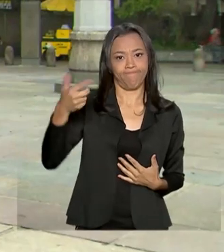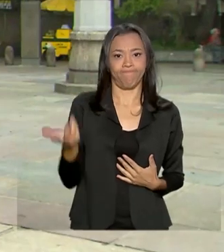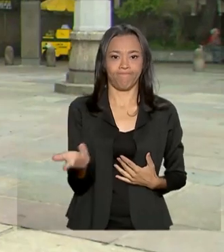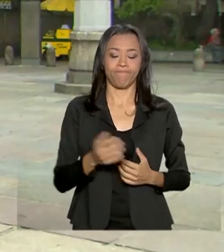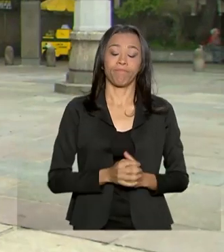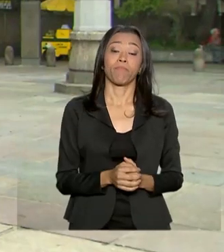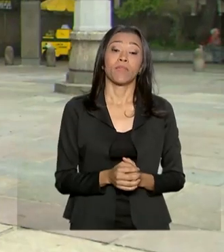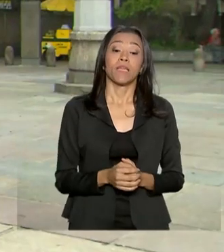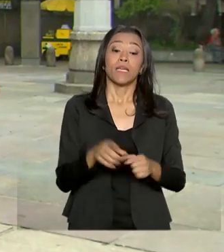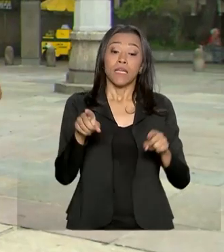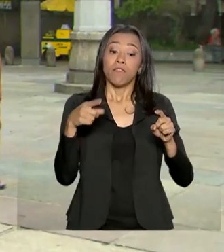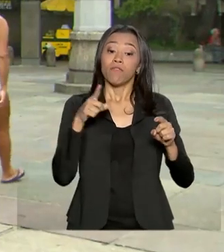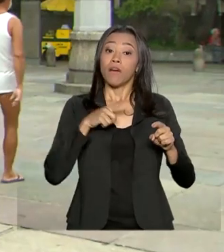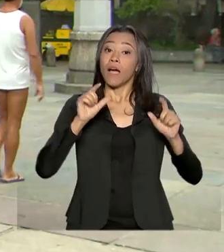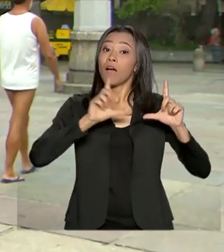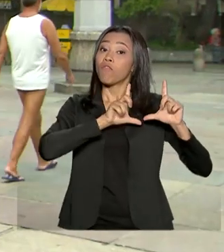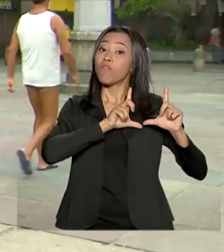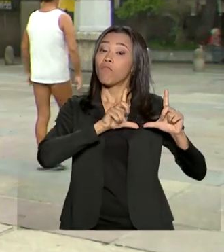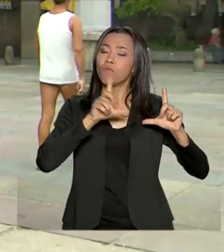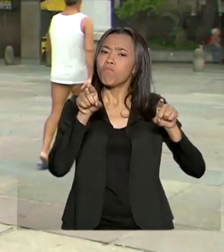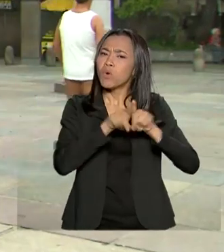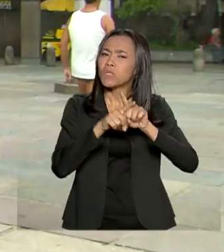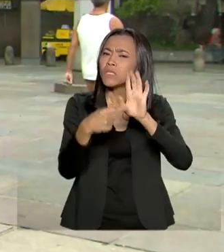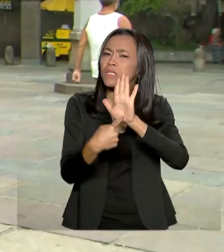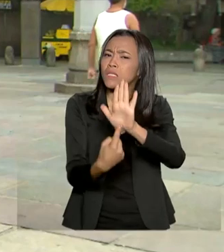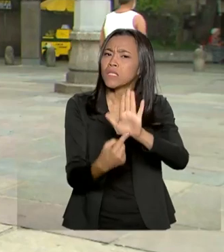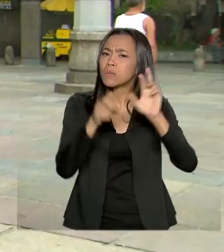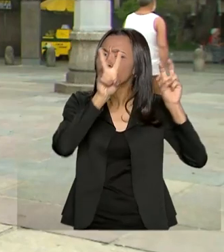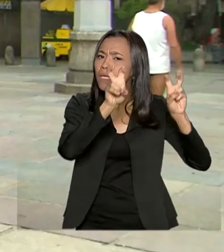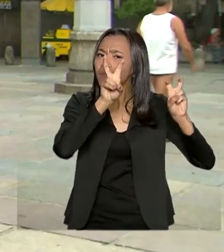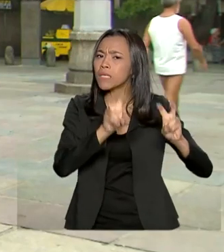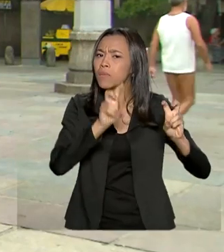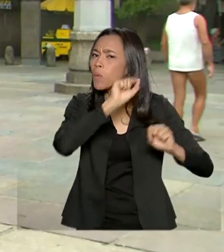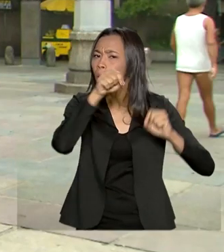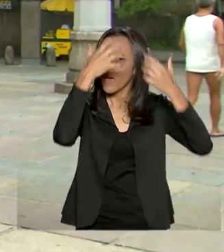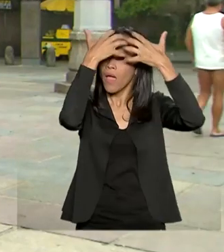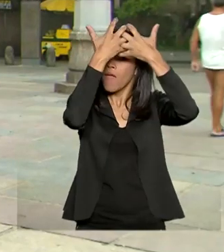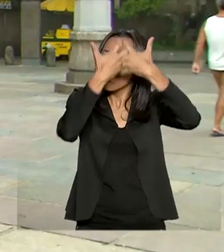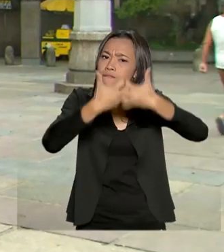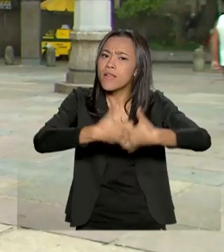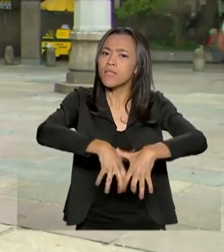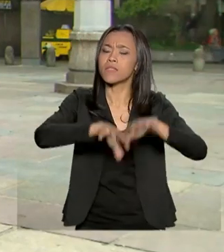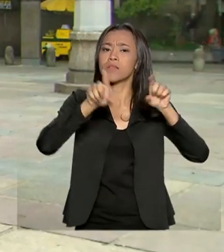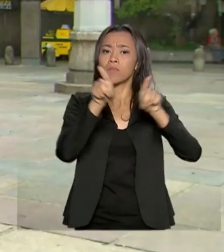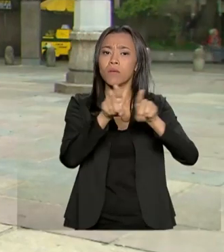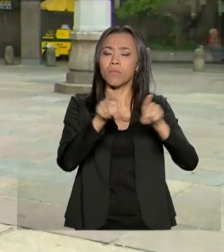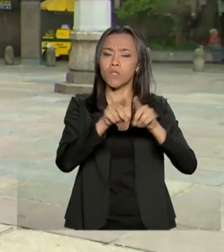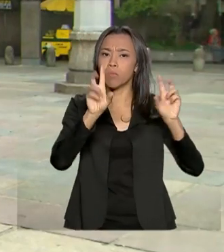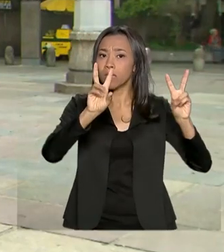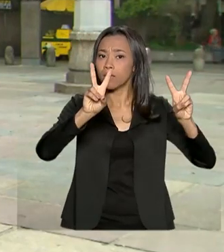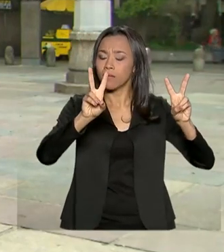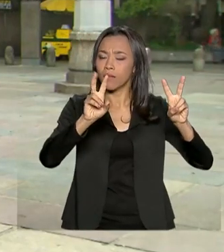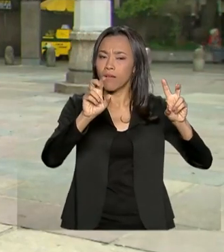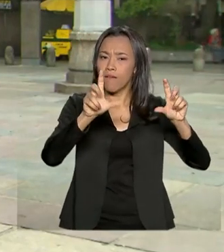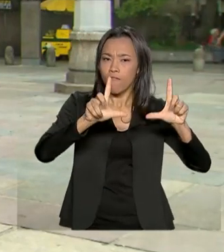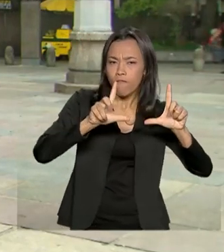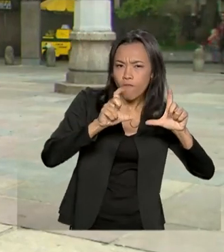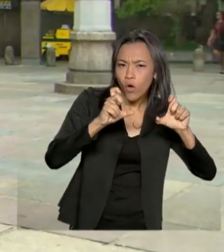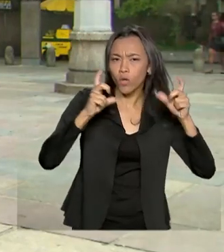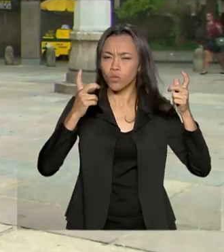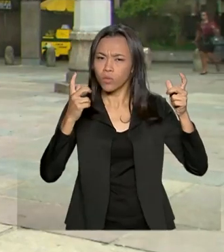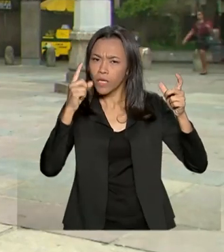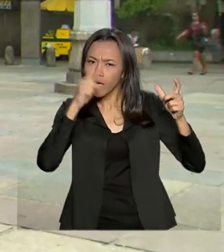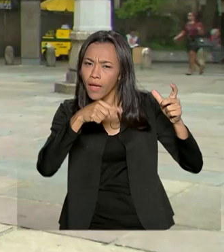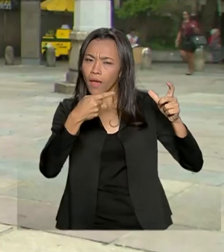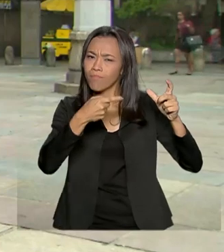Ontem, a fotografia no trânsito da história, que é uma reflexão sobre a prática fotográfica como fonte, objeto e